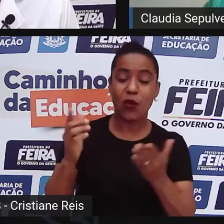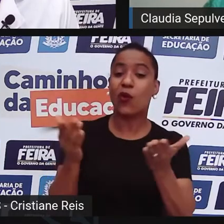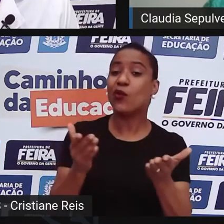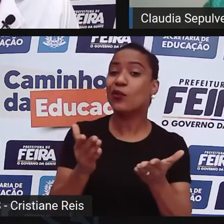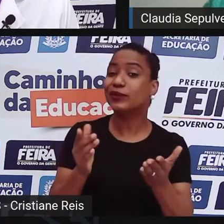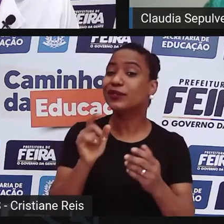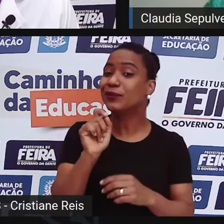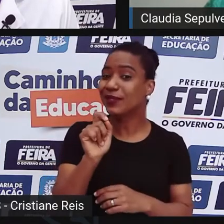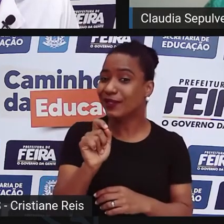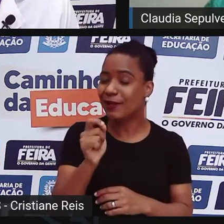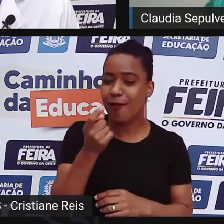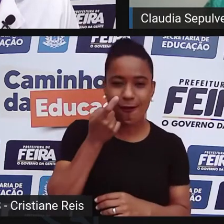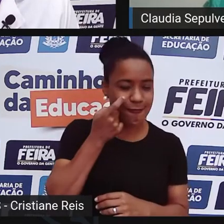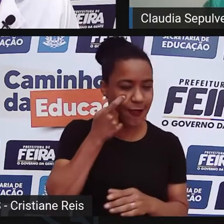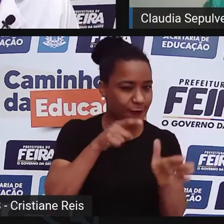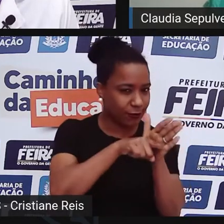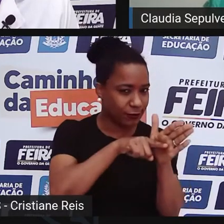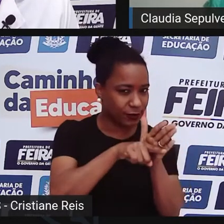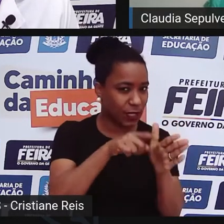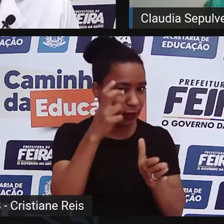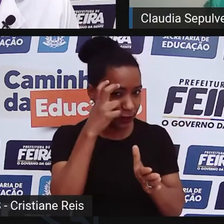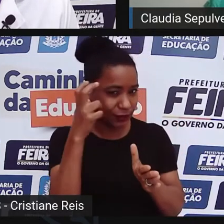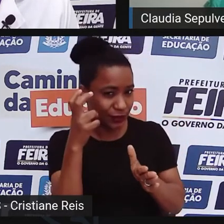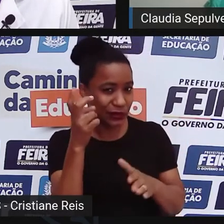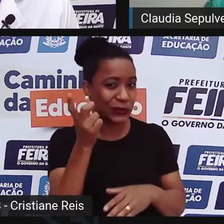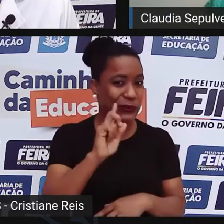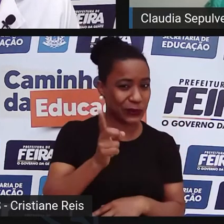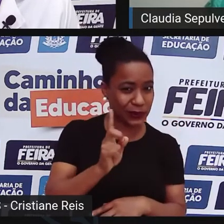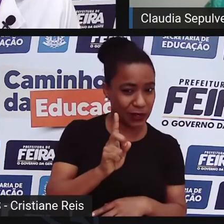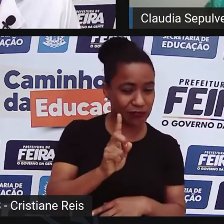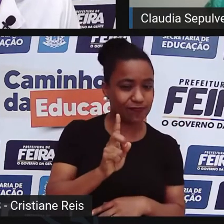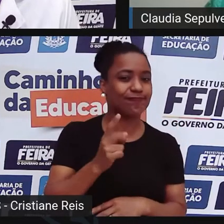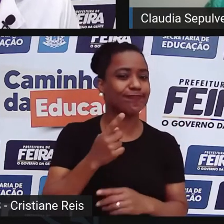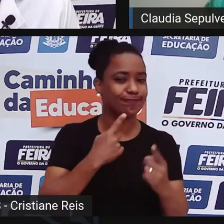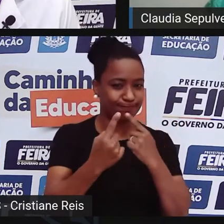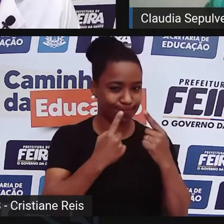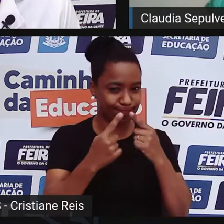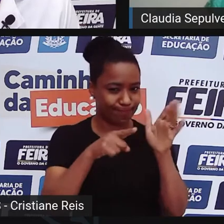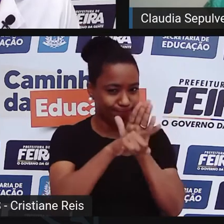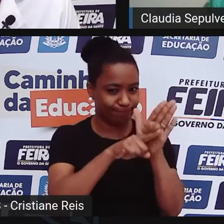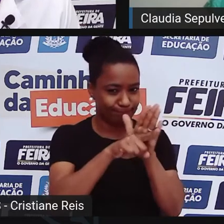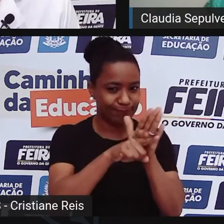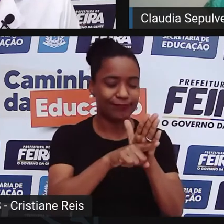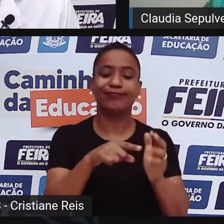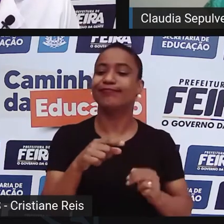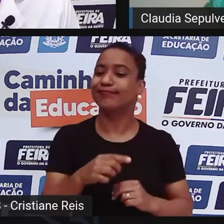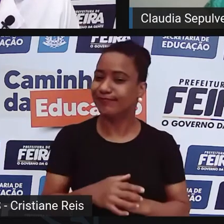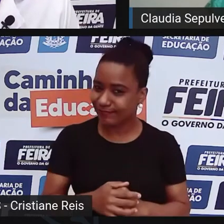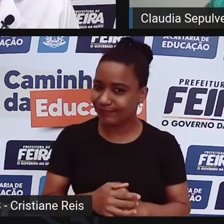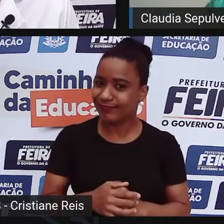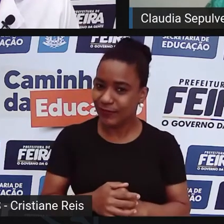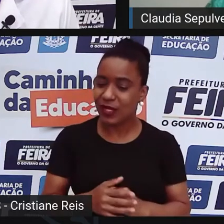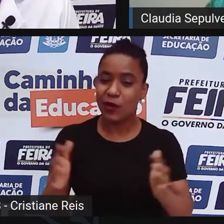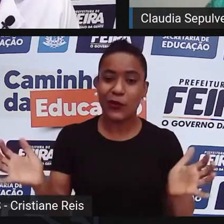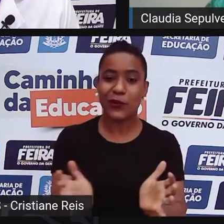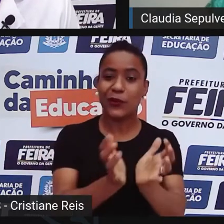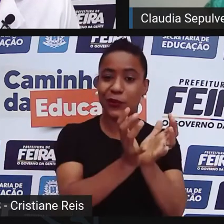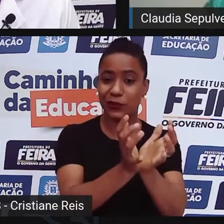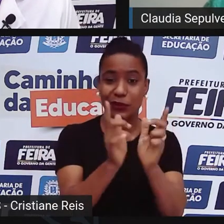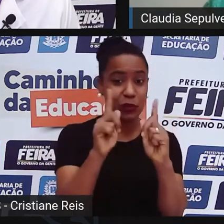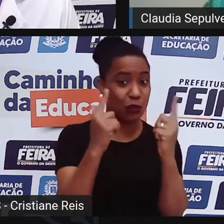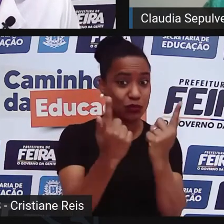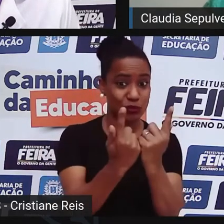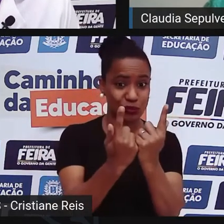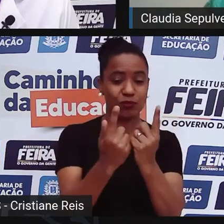permanece o interesse de grupos que se instituíram a partir desse sistema como privilegiados,